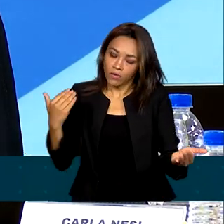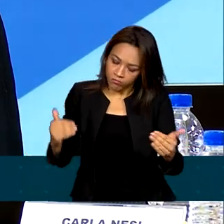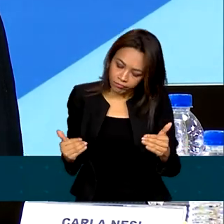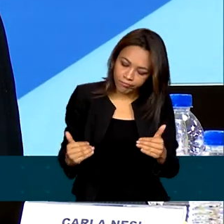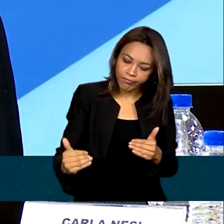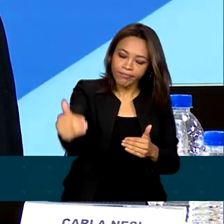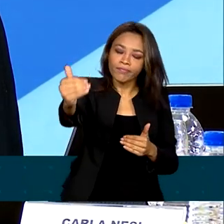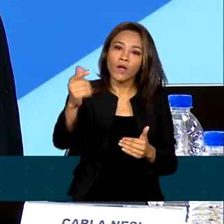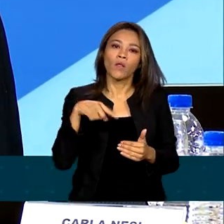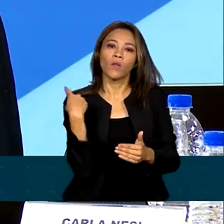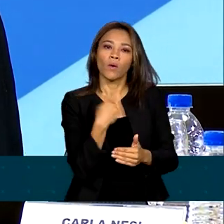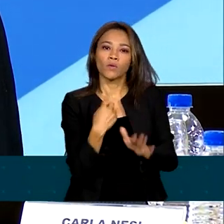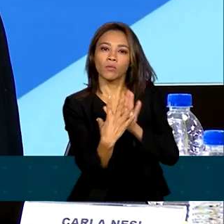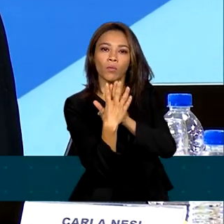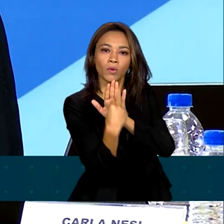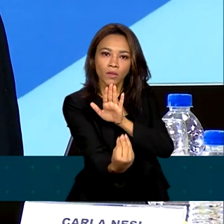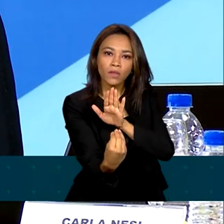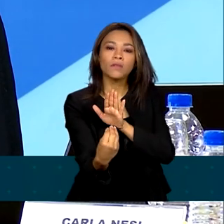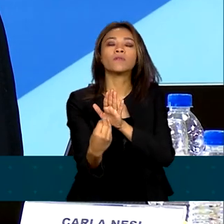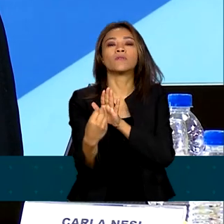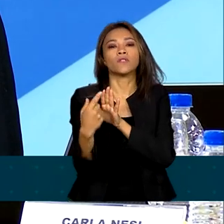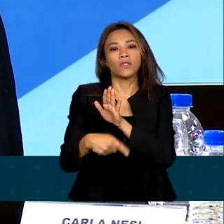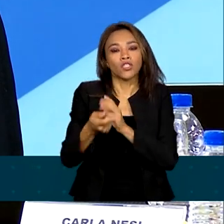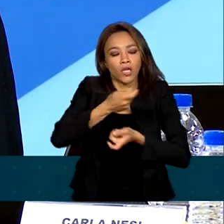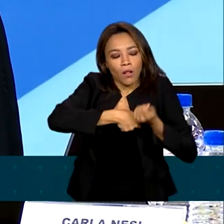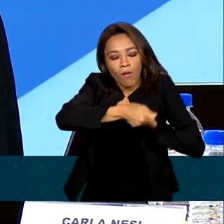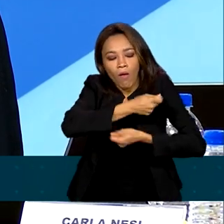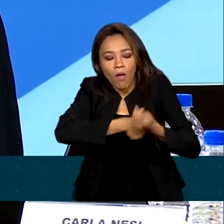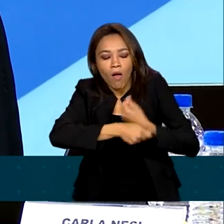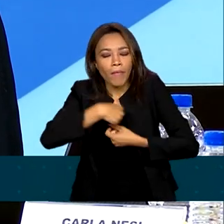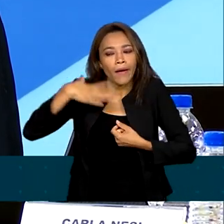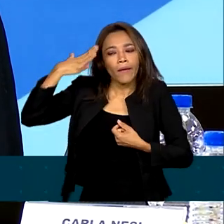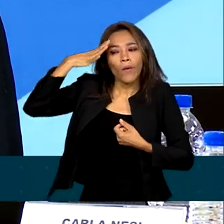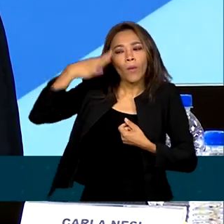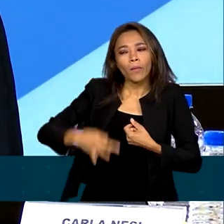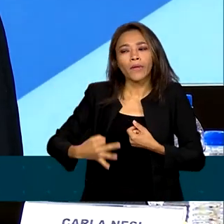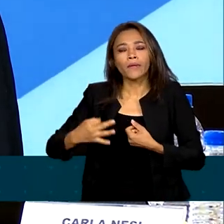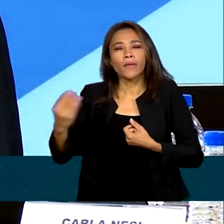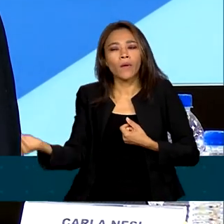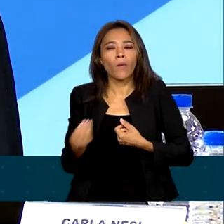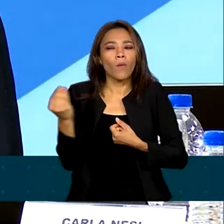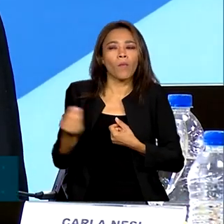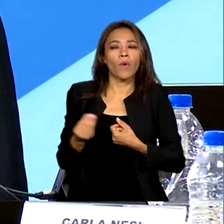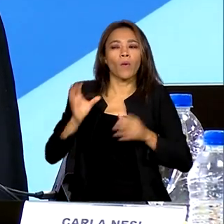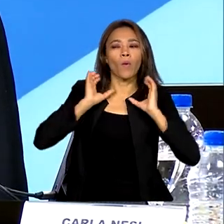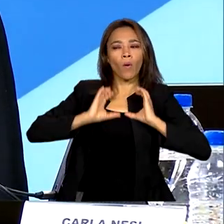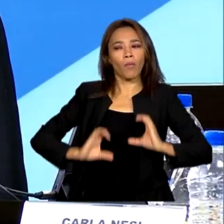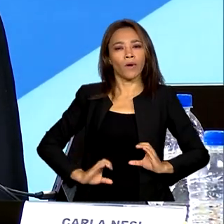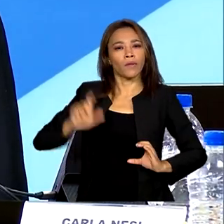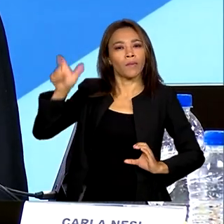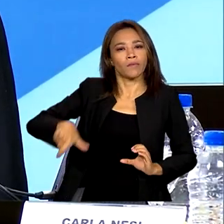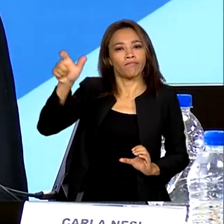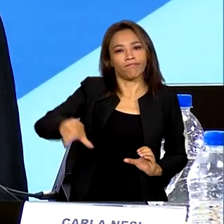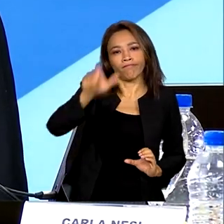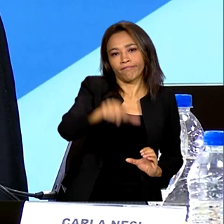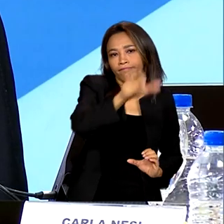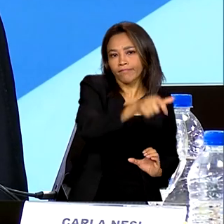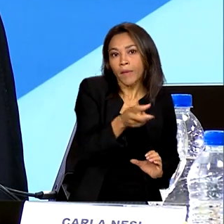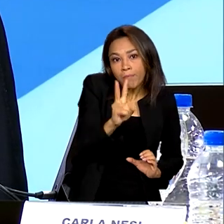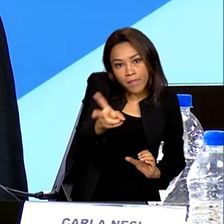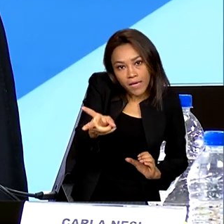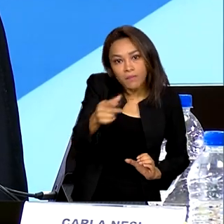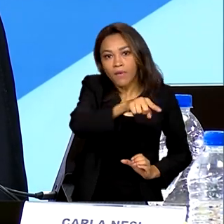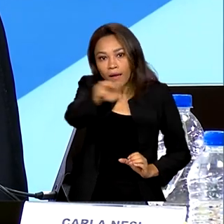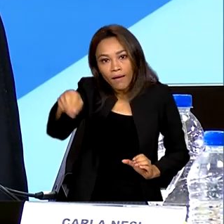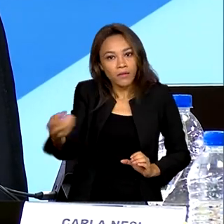modelos continuarão evoluindo ainda mais para entender os padrões de comportamento das pessoas, mesmo aquelas que não estão